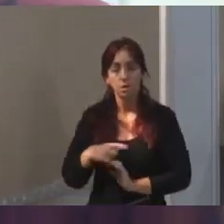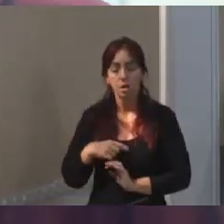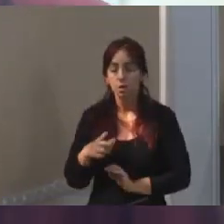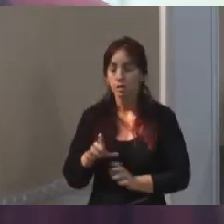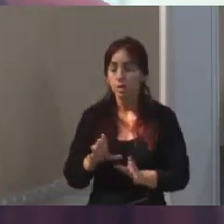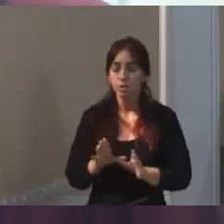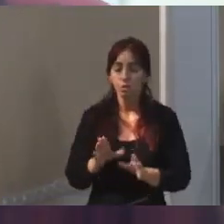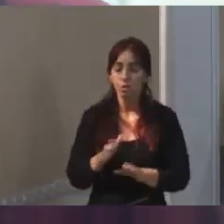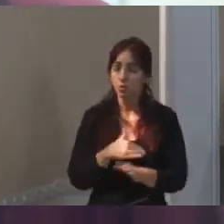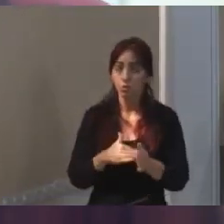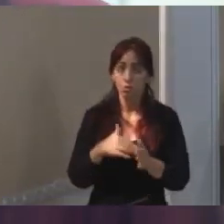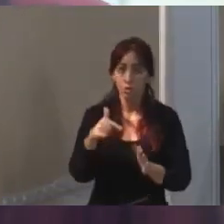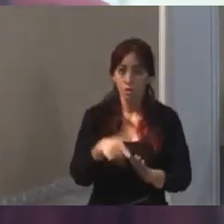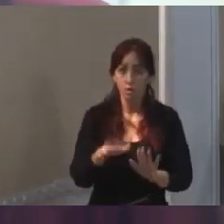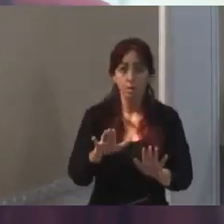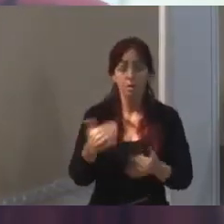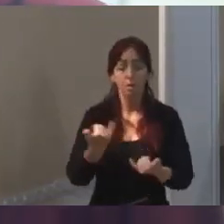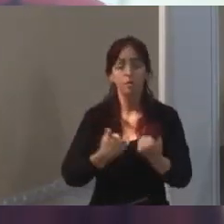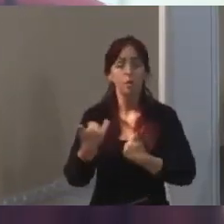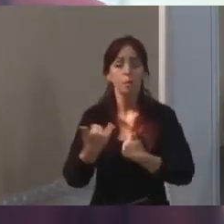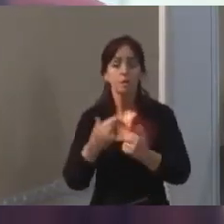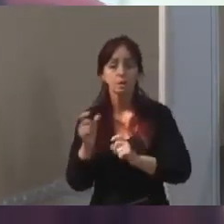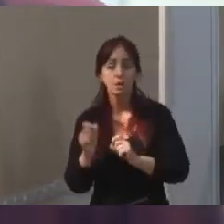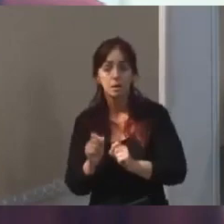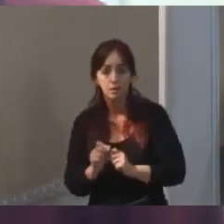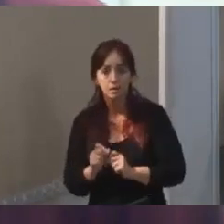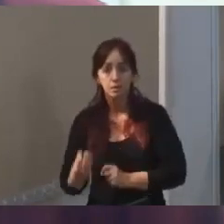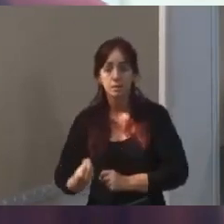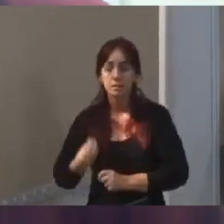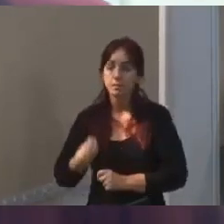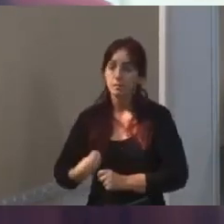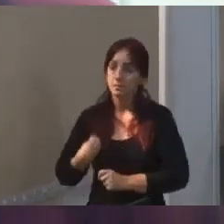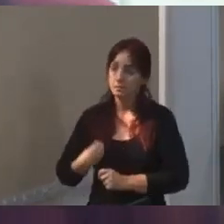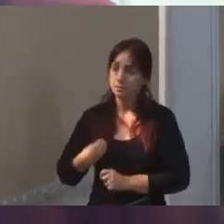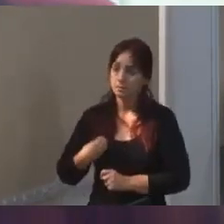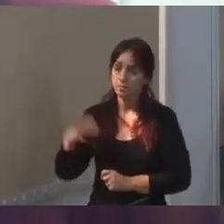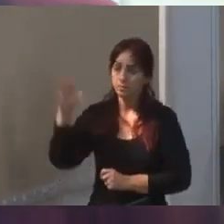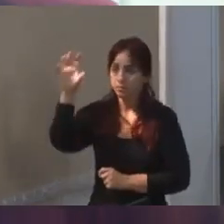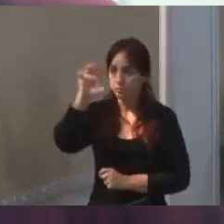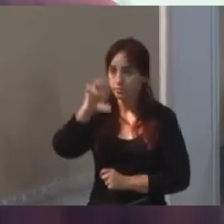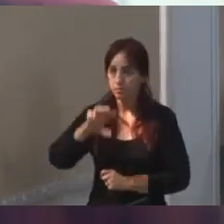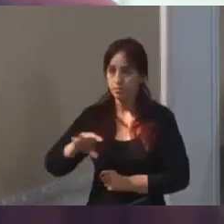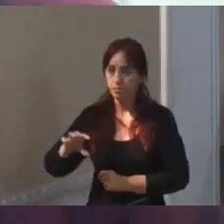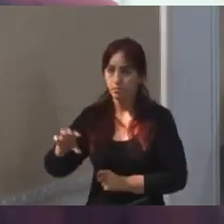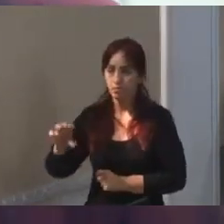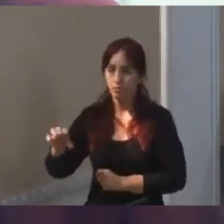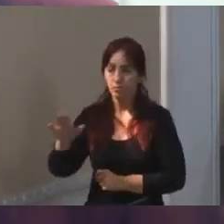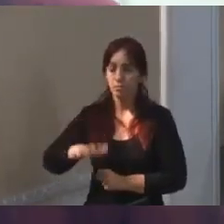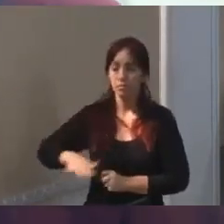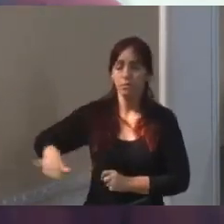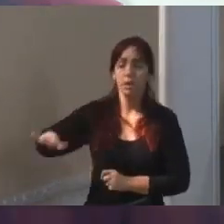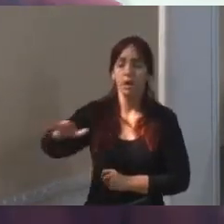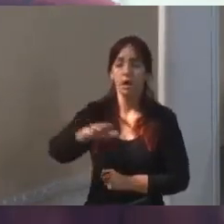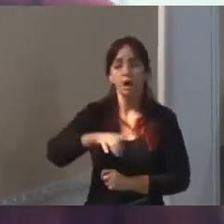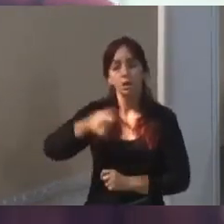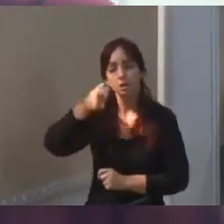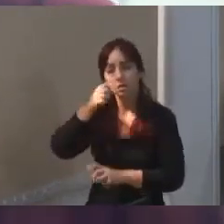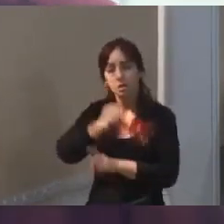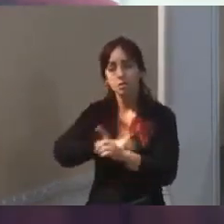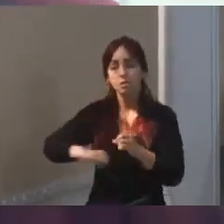são os que a gente tem informação aqui, que estão, inclusive, presentes, mapeados na Lei do Uso Solo, como Área Especial de Interesse Social